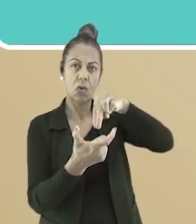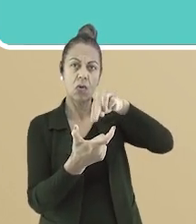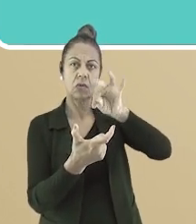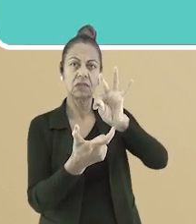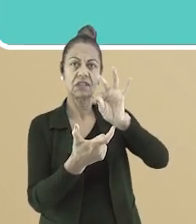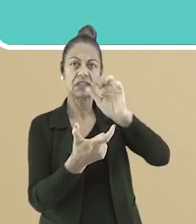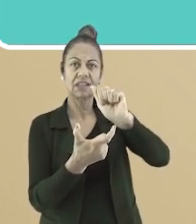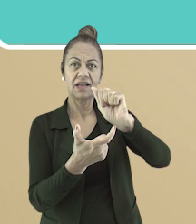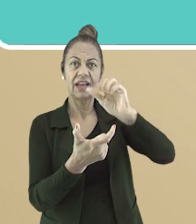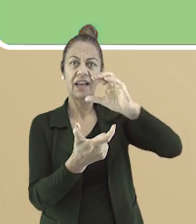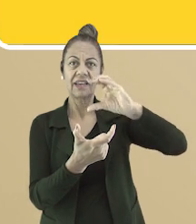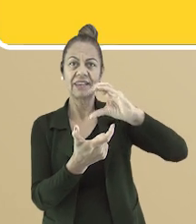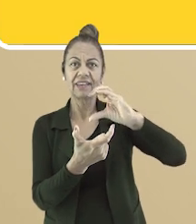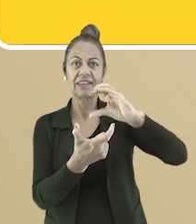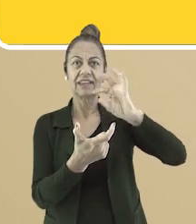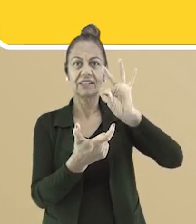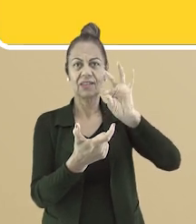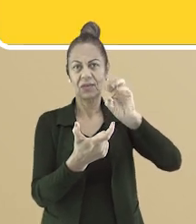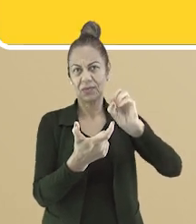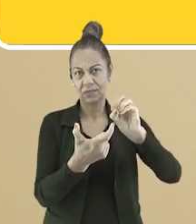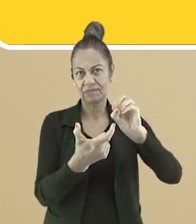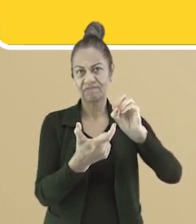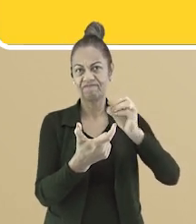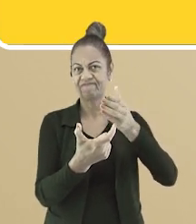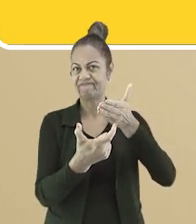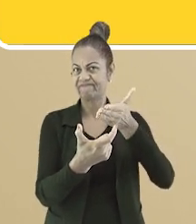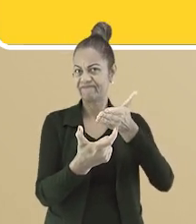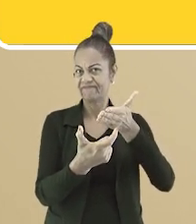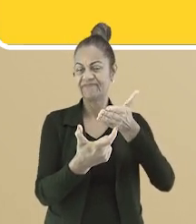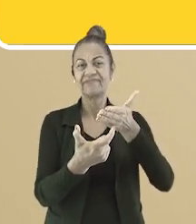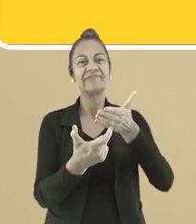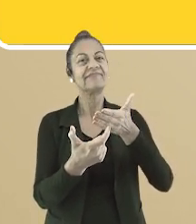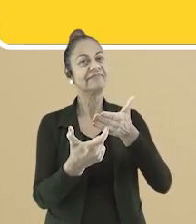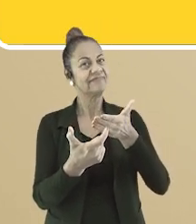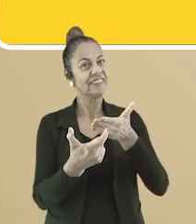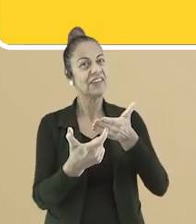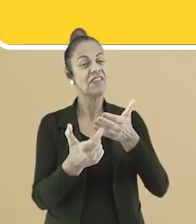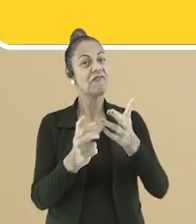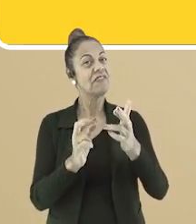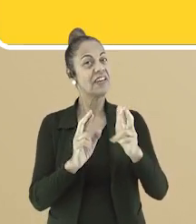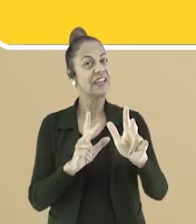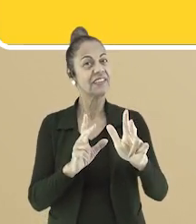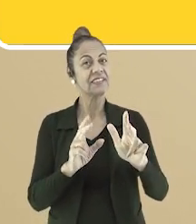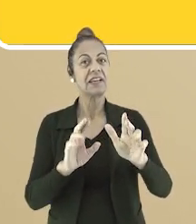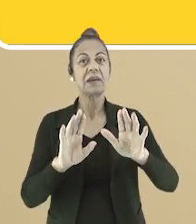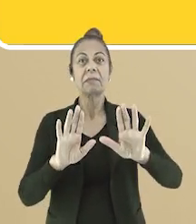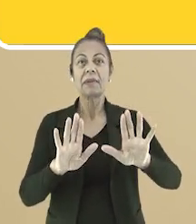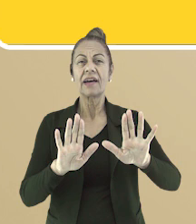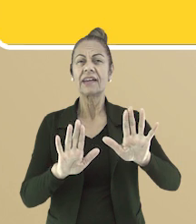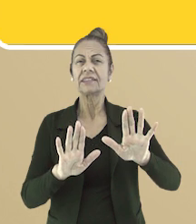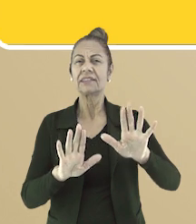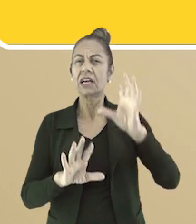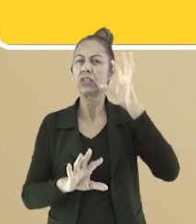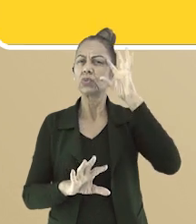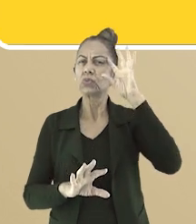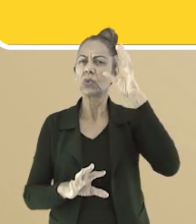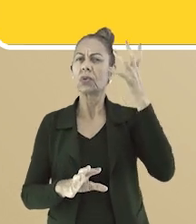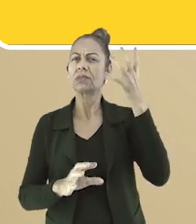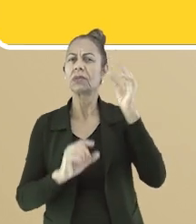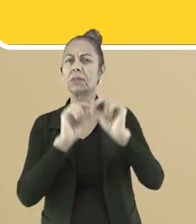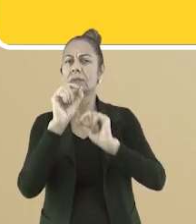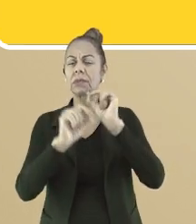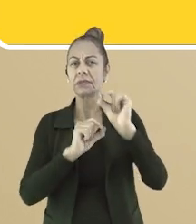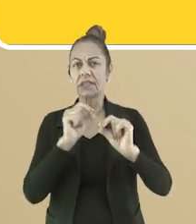tacto. Para solucionar o problema, a ideia foi tentar unificar a língua o máximo